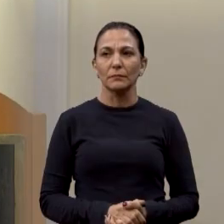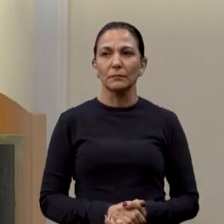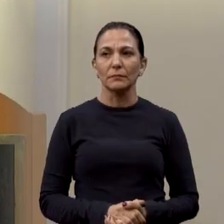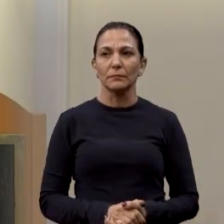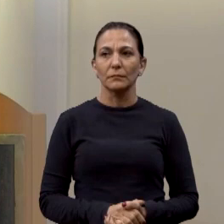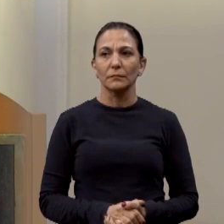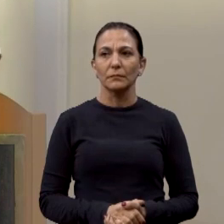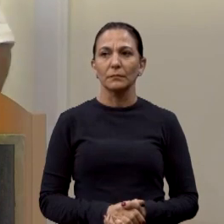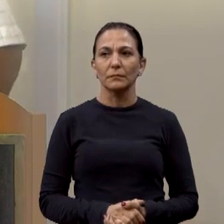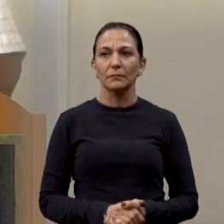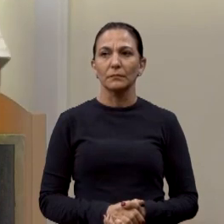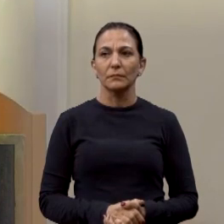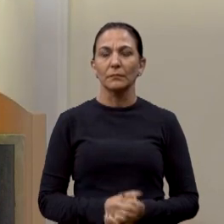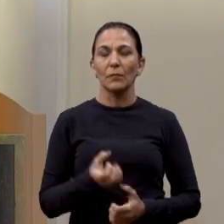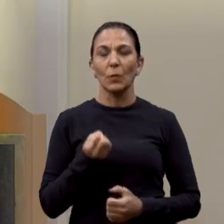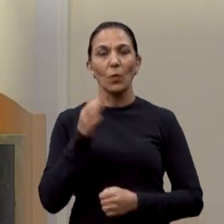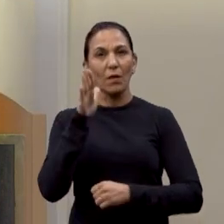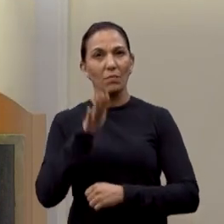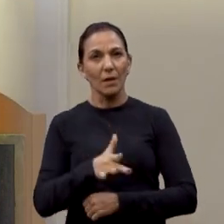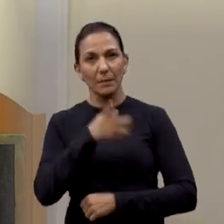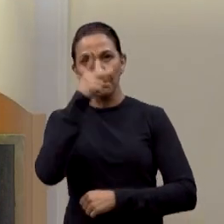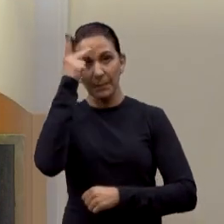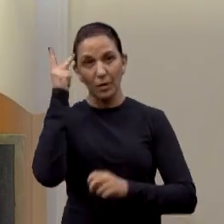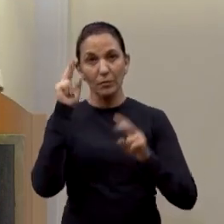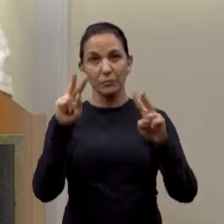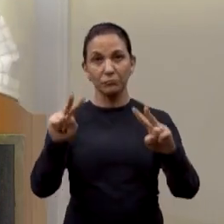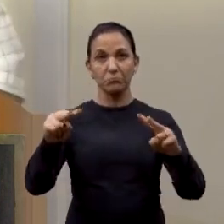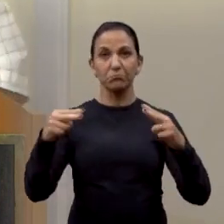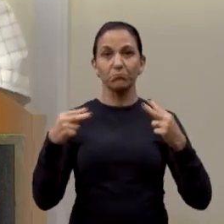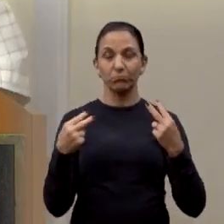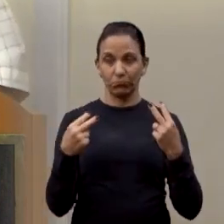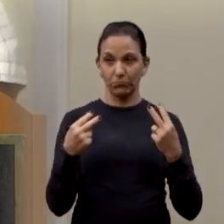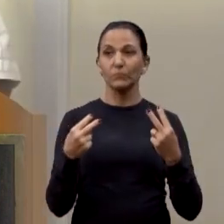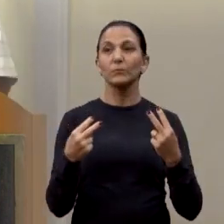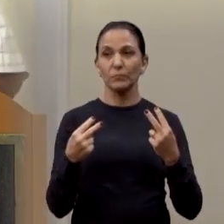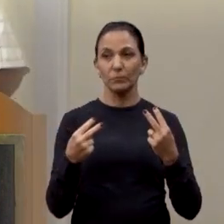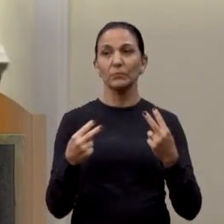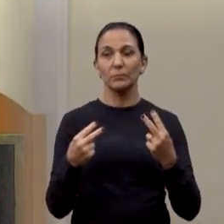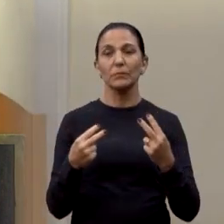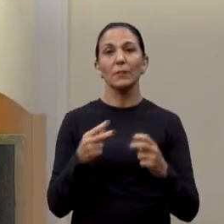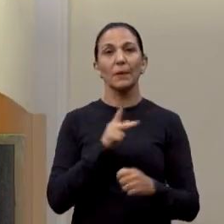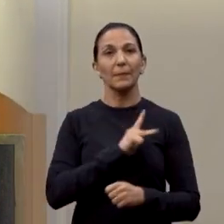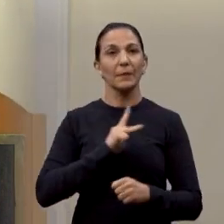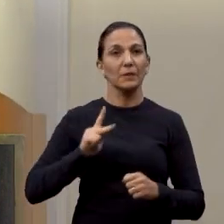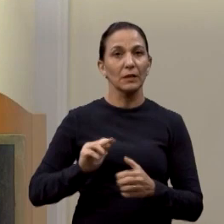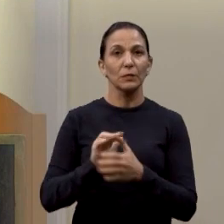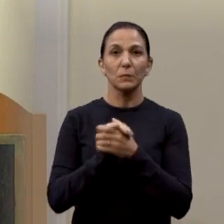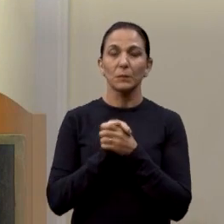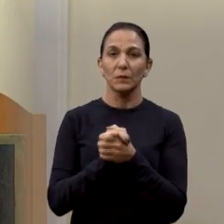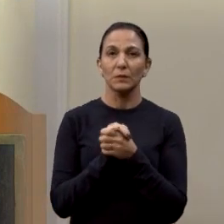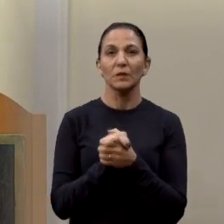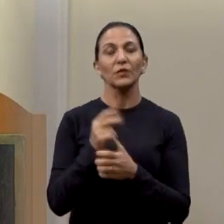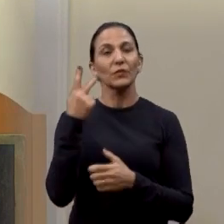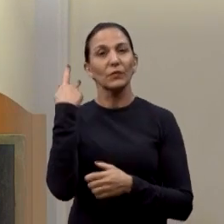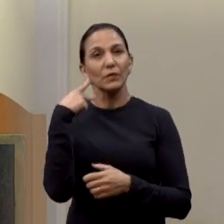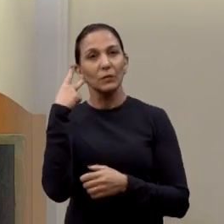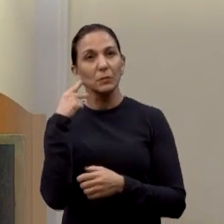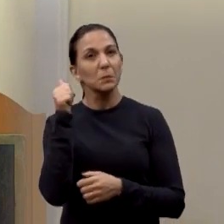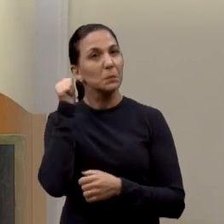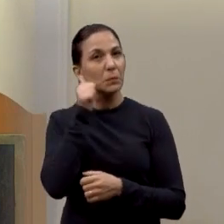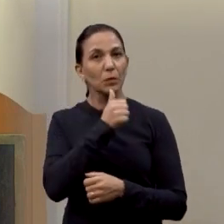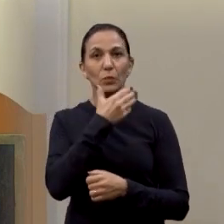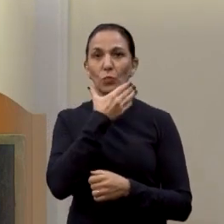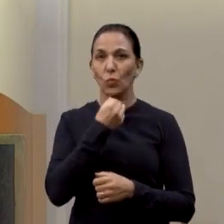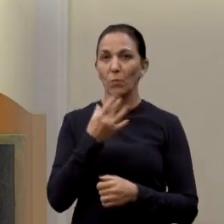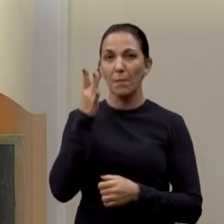Boa tarde a todas e todos, a quem nos assiste em casa. Em nome do nosso presidente, quero cumprimentar a todos os vereadores e vereadoras